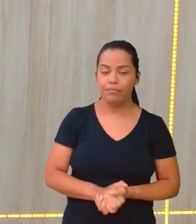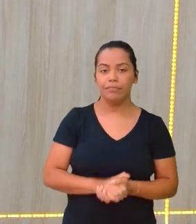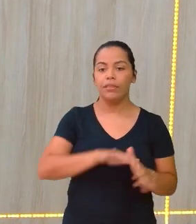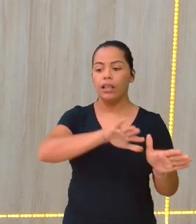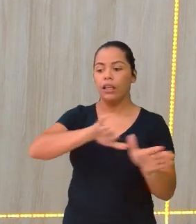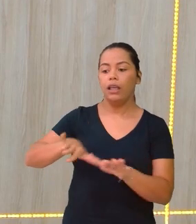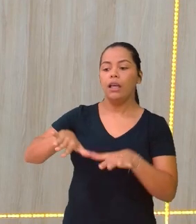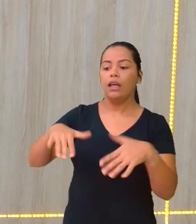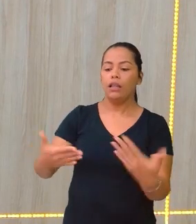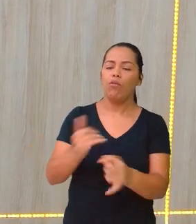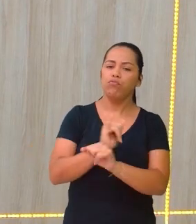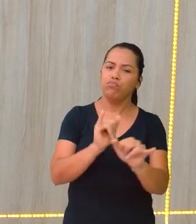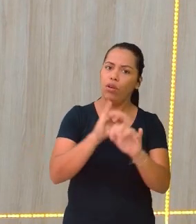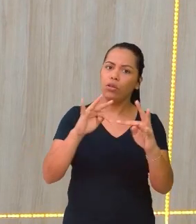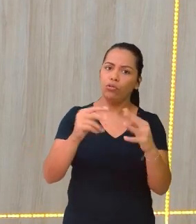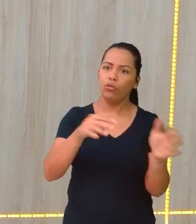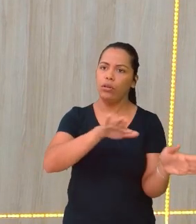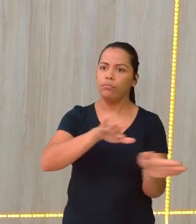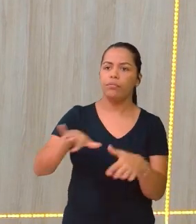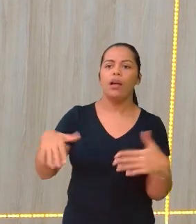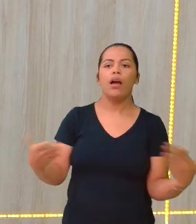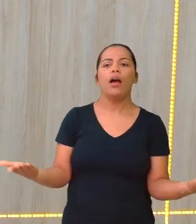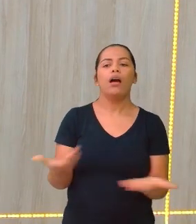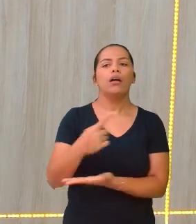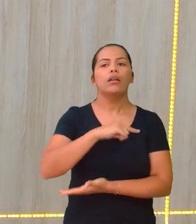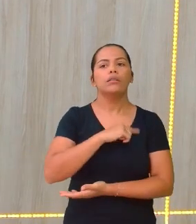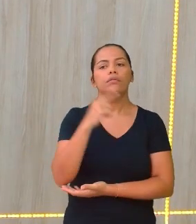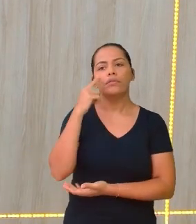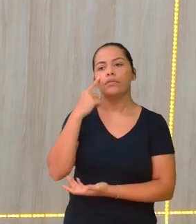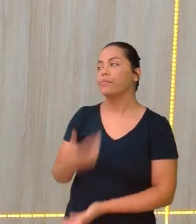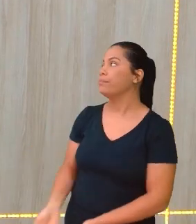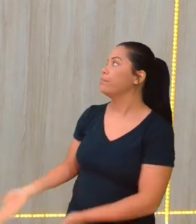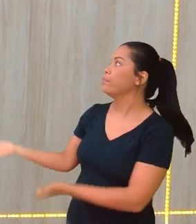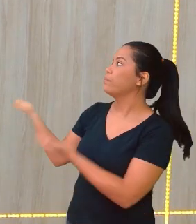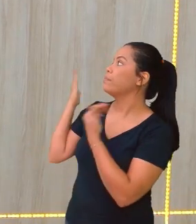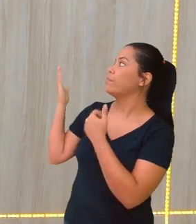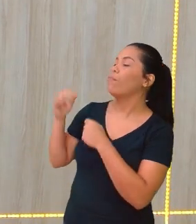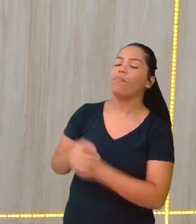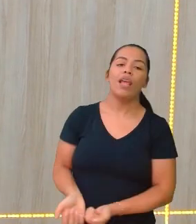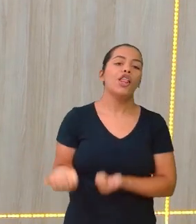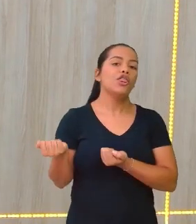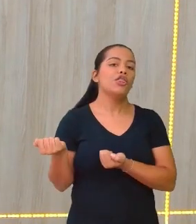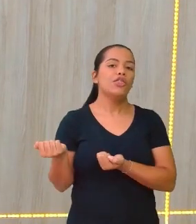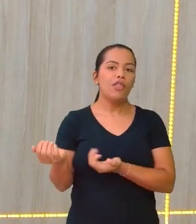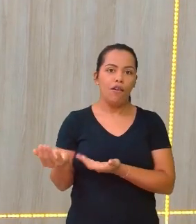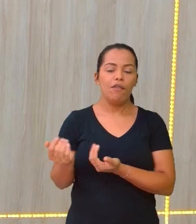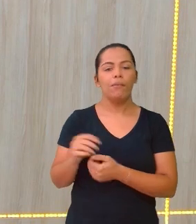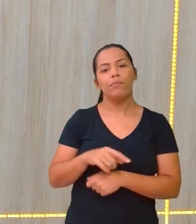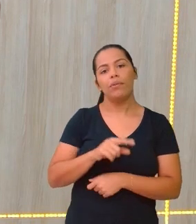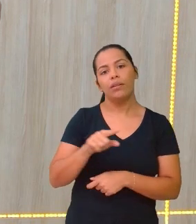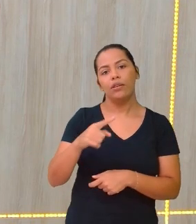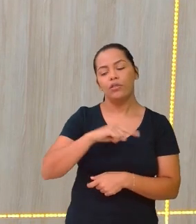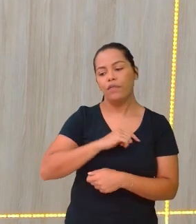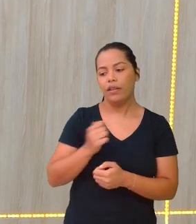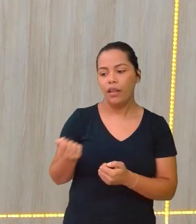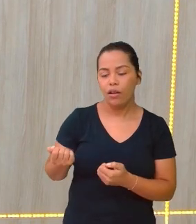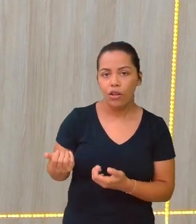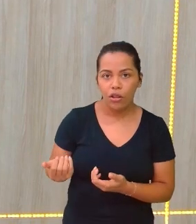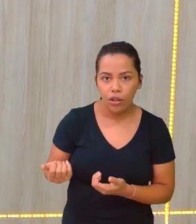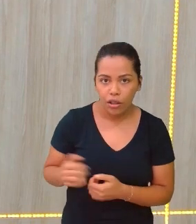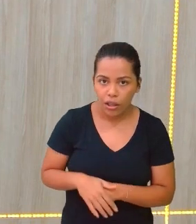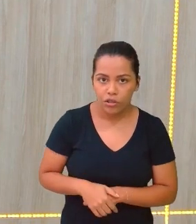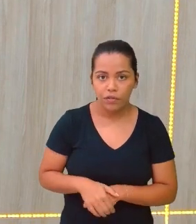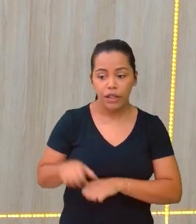informações, nós vamos aí para o nosso novembro azul. Vejam que interessante, pessoal!